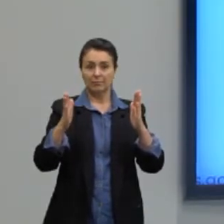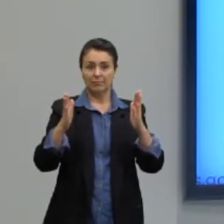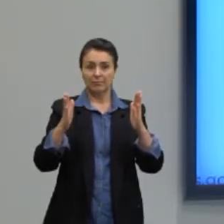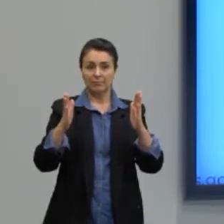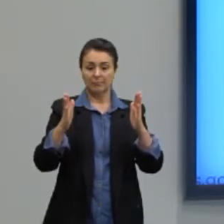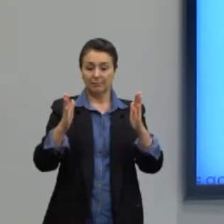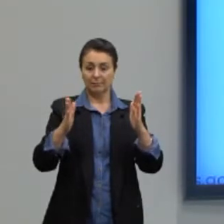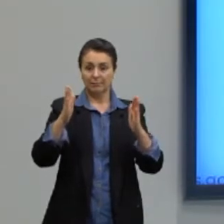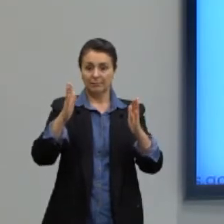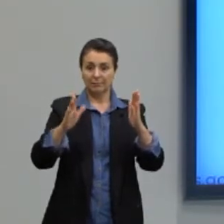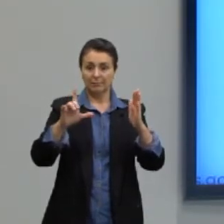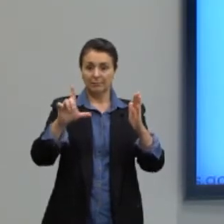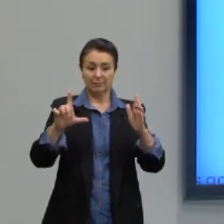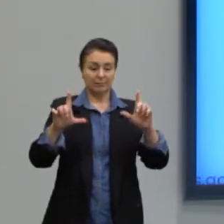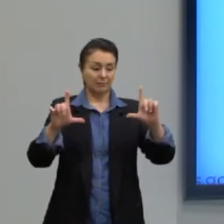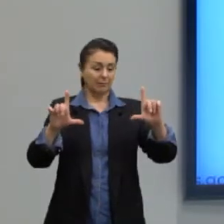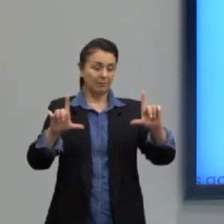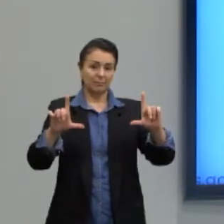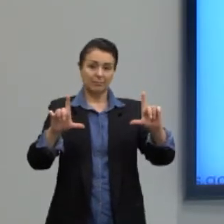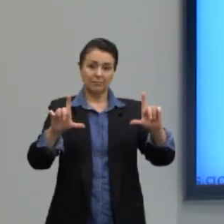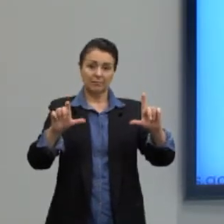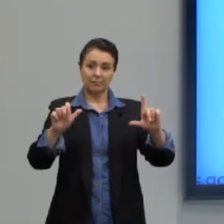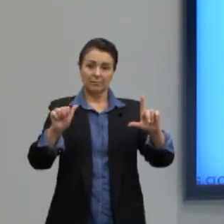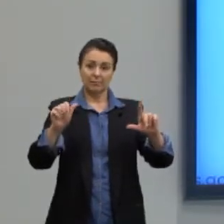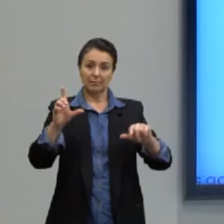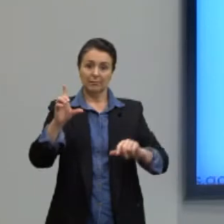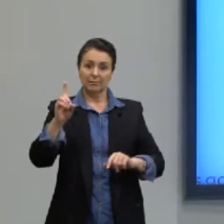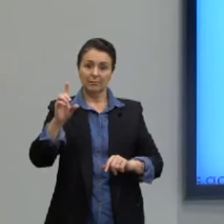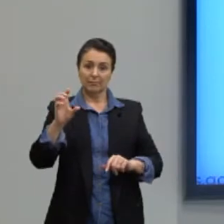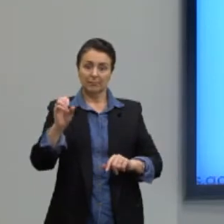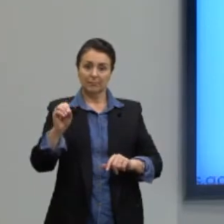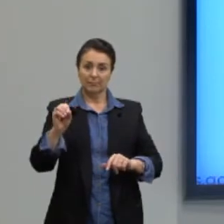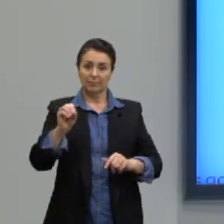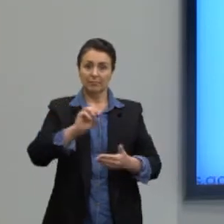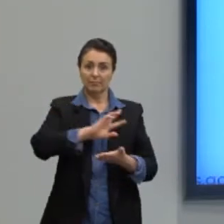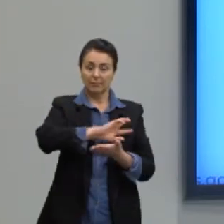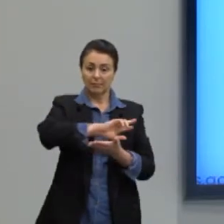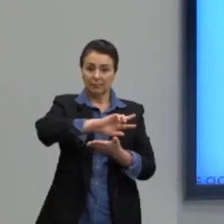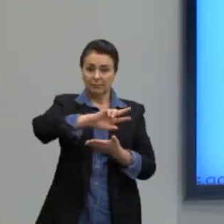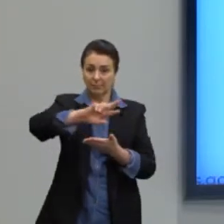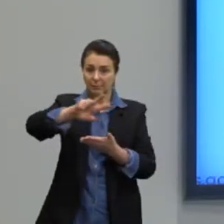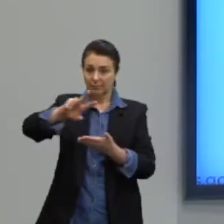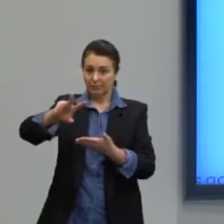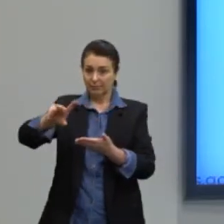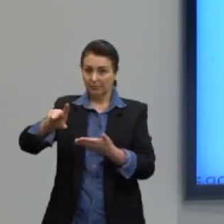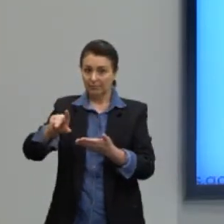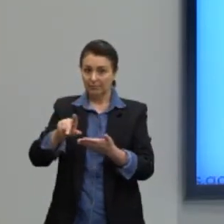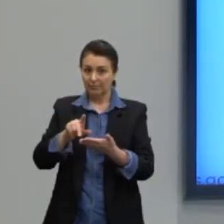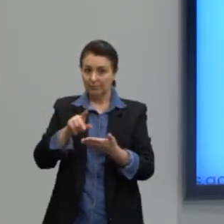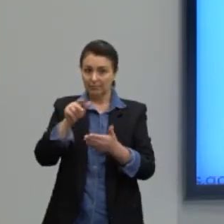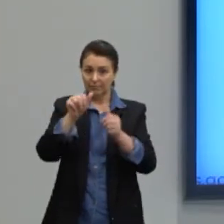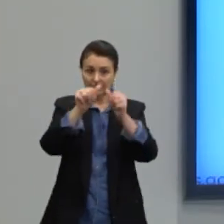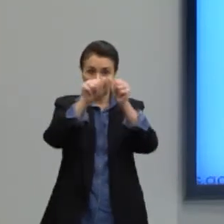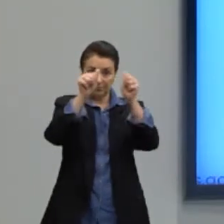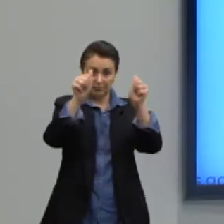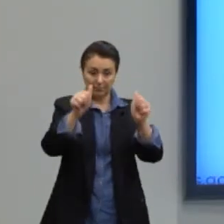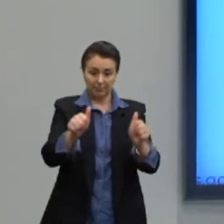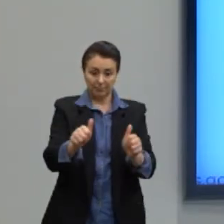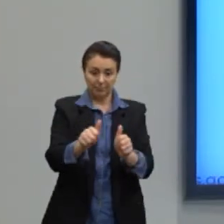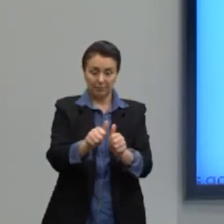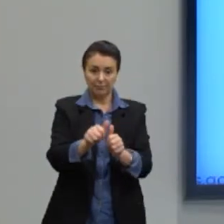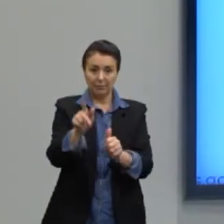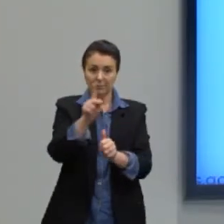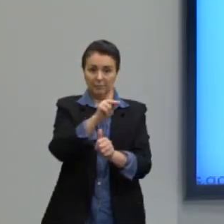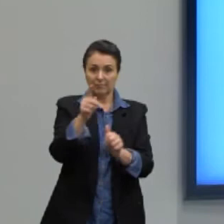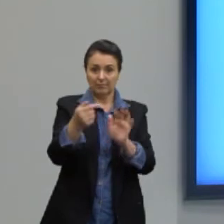Então, aqui, vários poliedros e corpos redondos, que a gente vai perceber, e é sobre eles